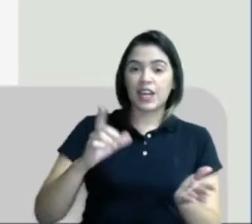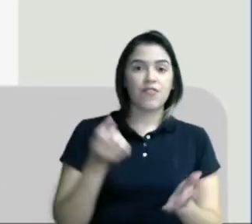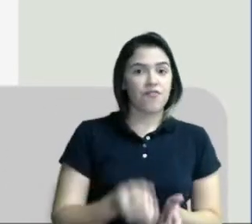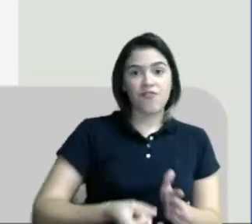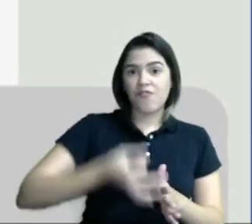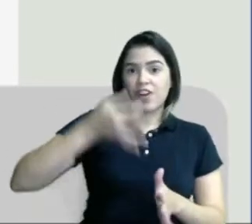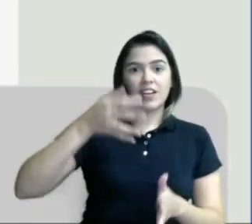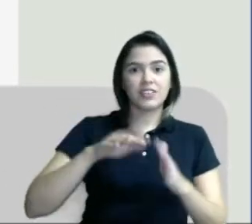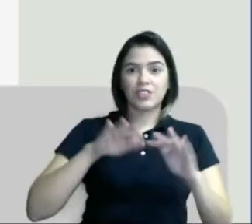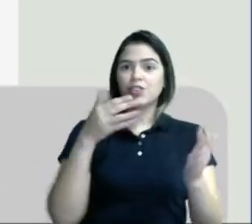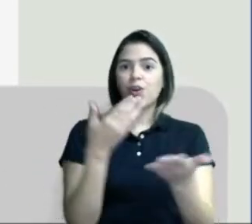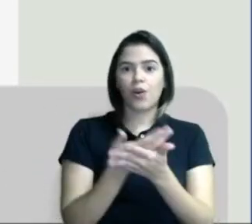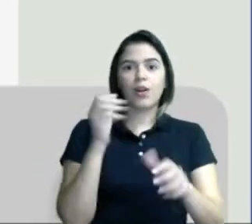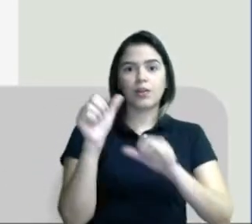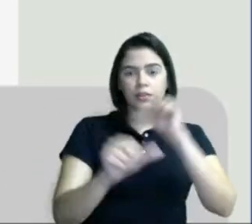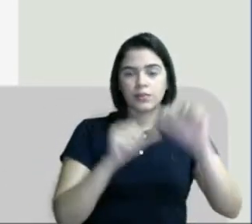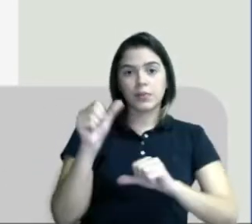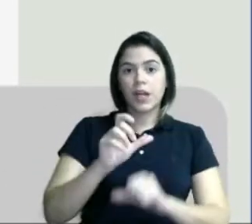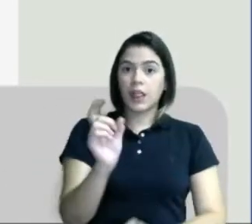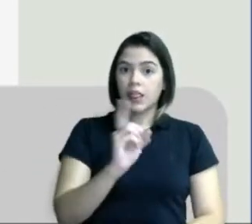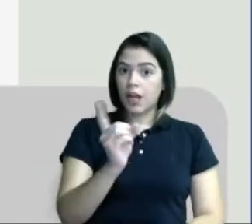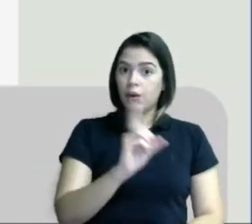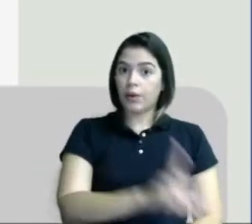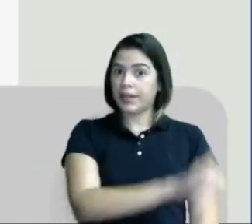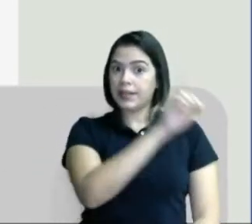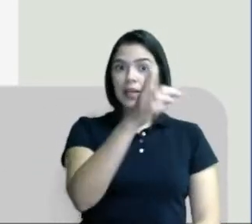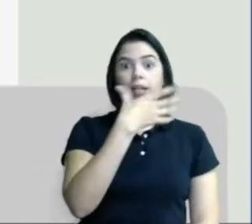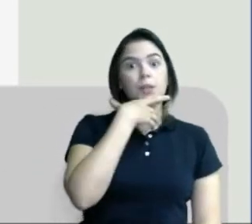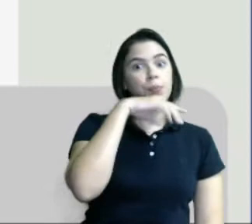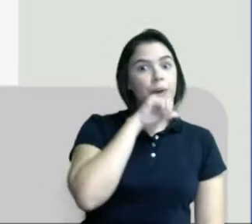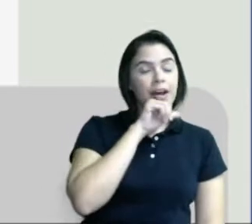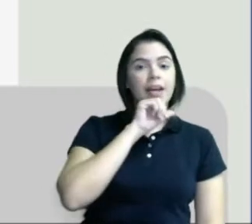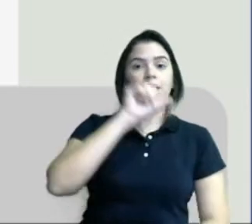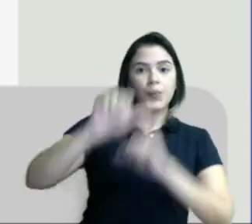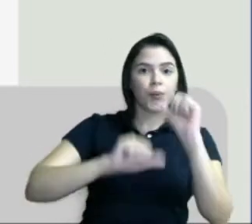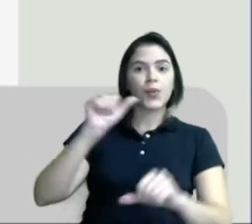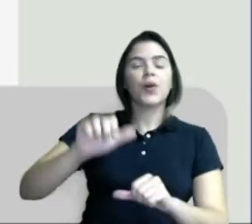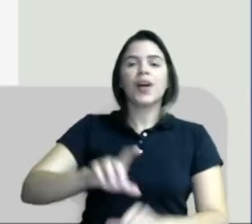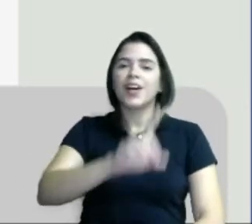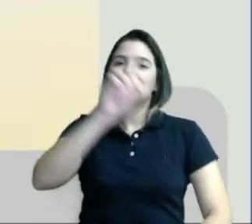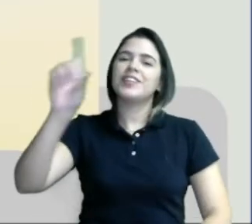estão mudando. Não é mais o dia dos pais. E sim, dia da família.